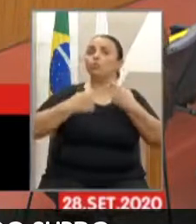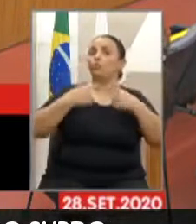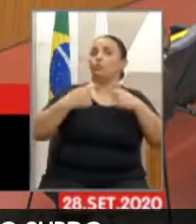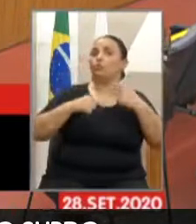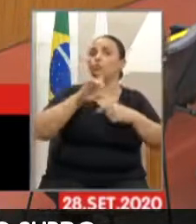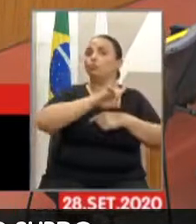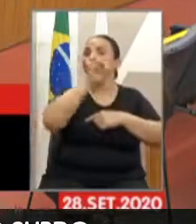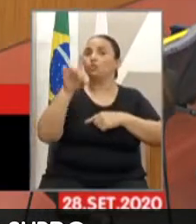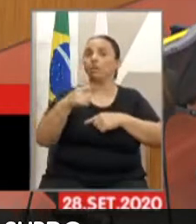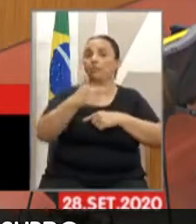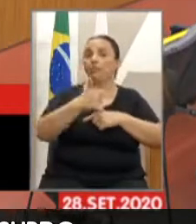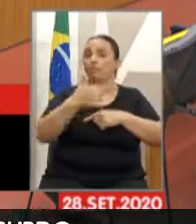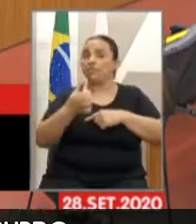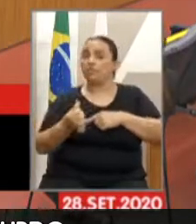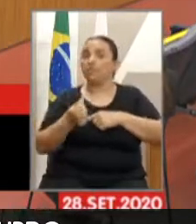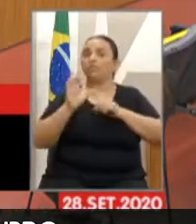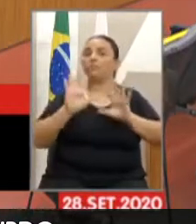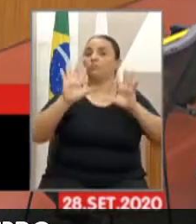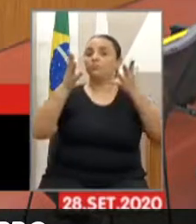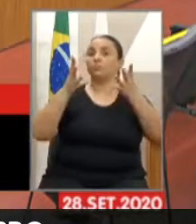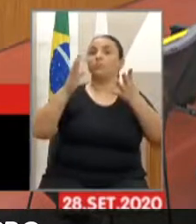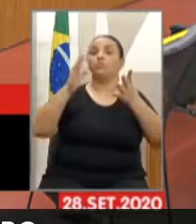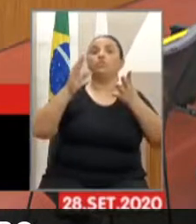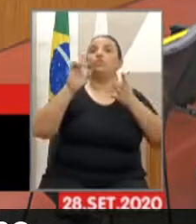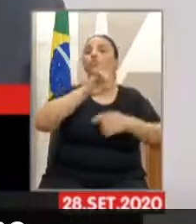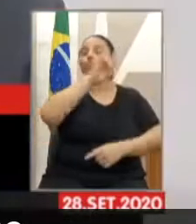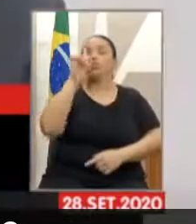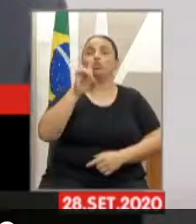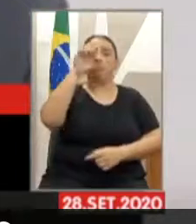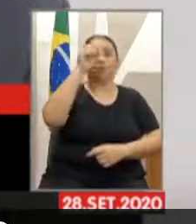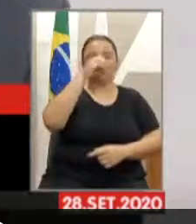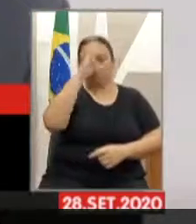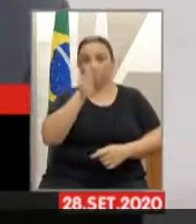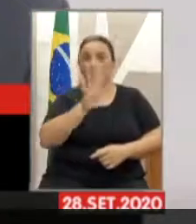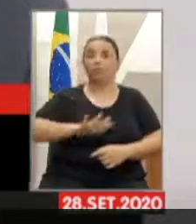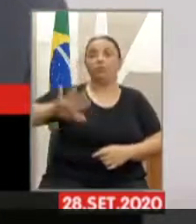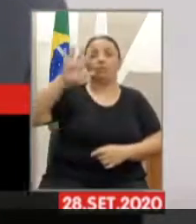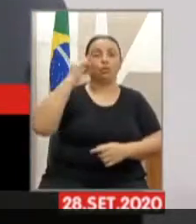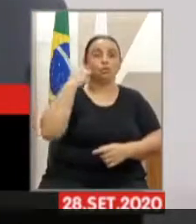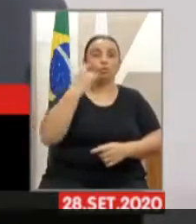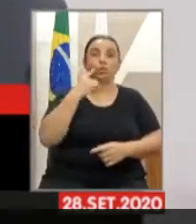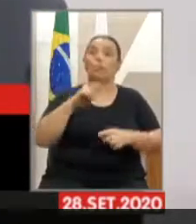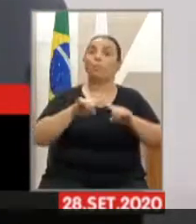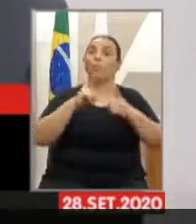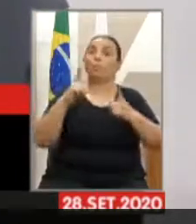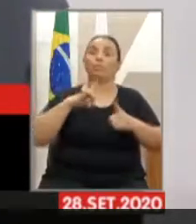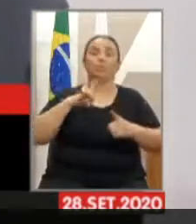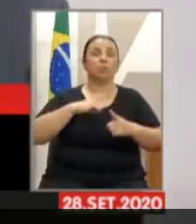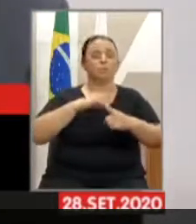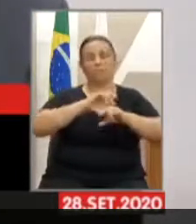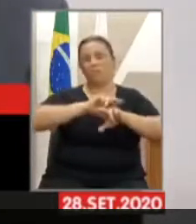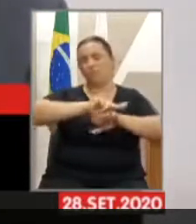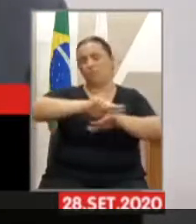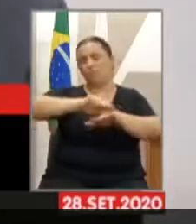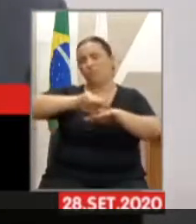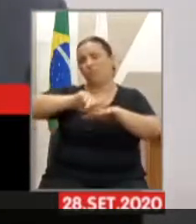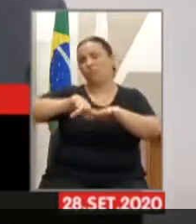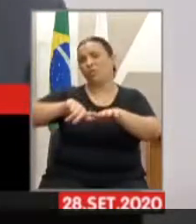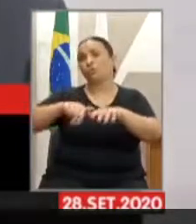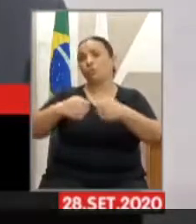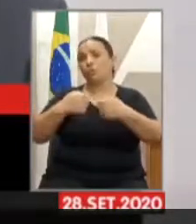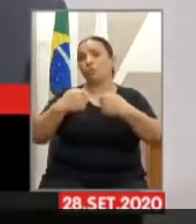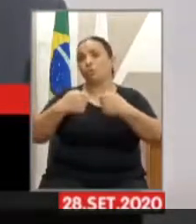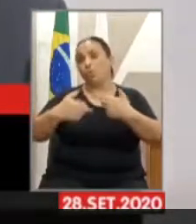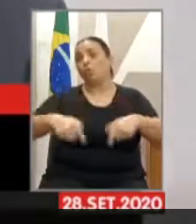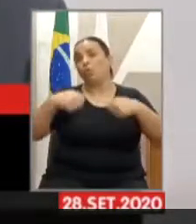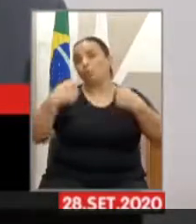muita, mas muita coisa para fazer. Nós temos muito que evoluir, nós temos muito que fazer a mudança